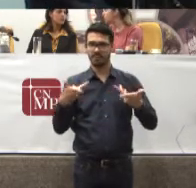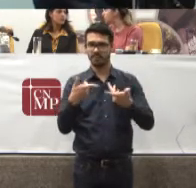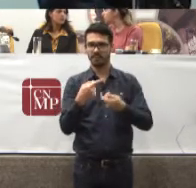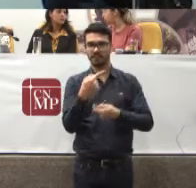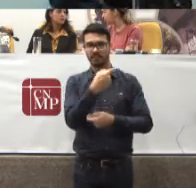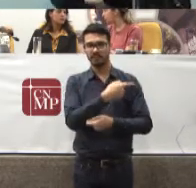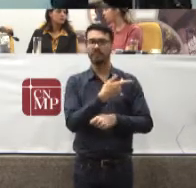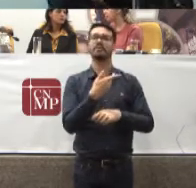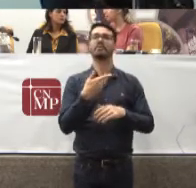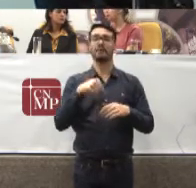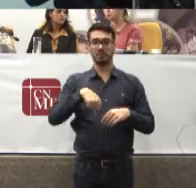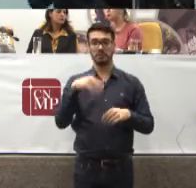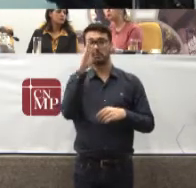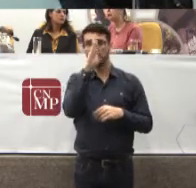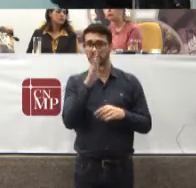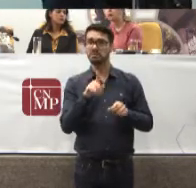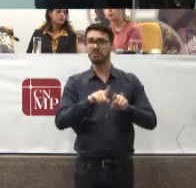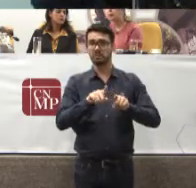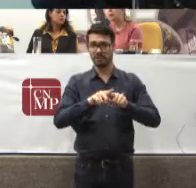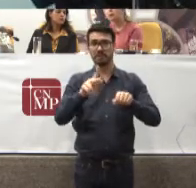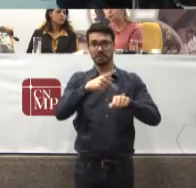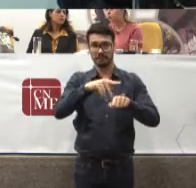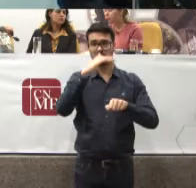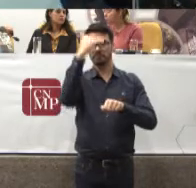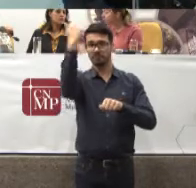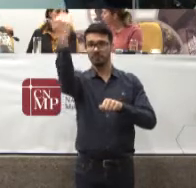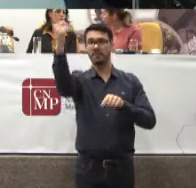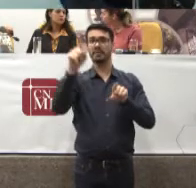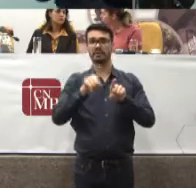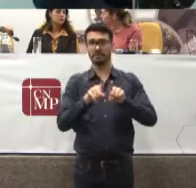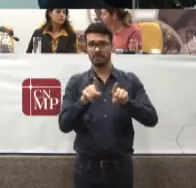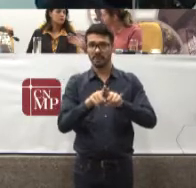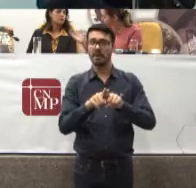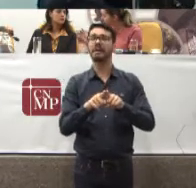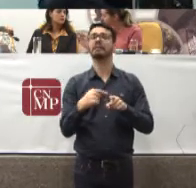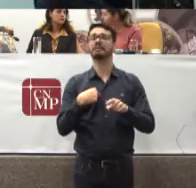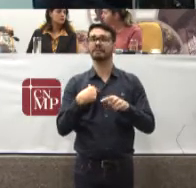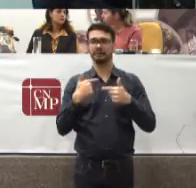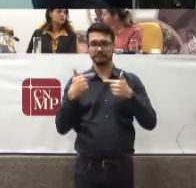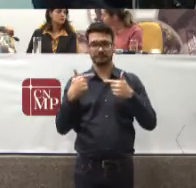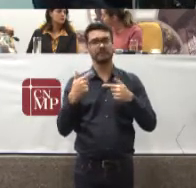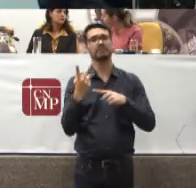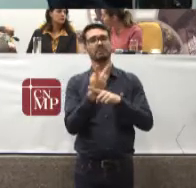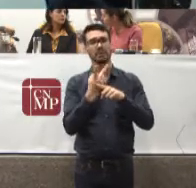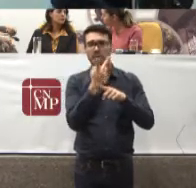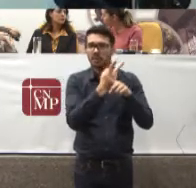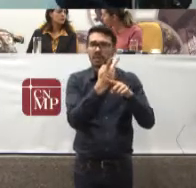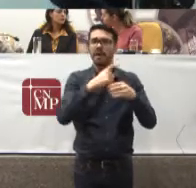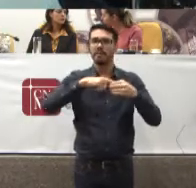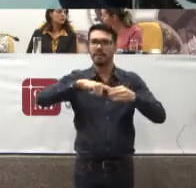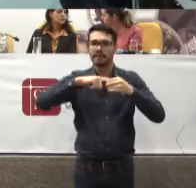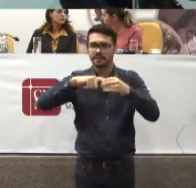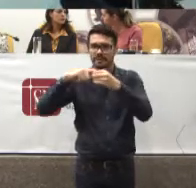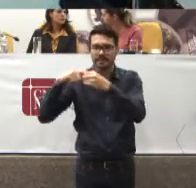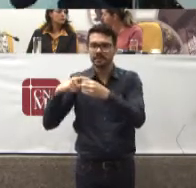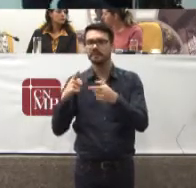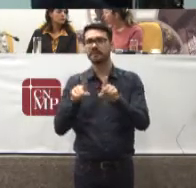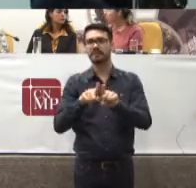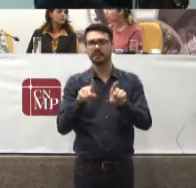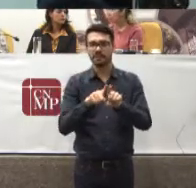No Brasil E internacionalmente Tem buscado Parcerias Tem revolucionado No tema